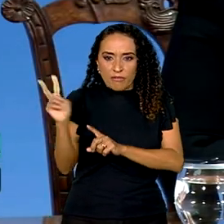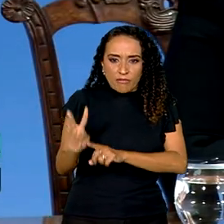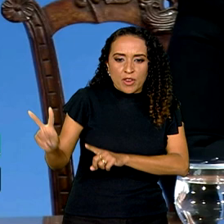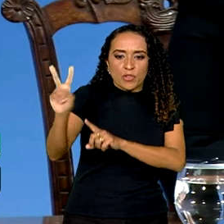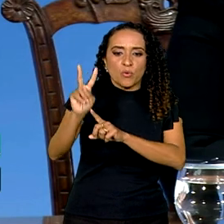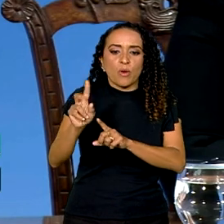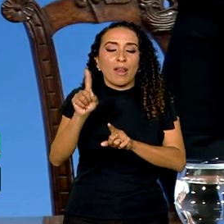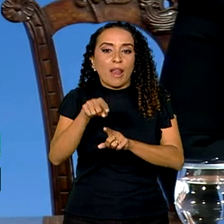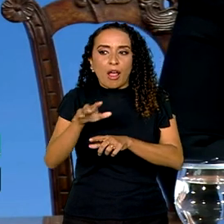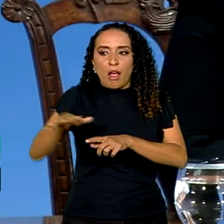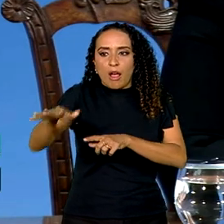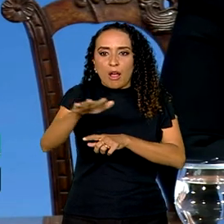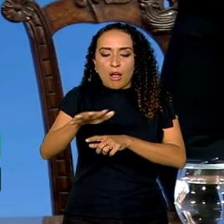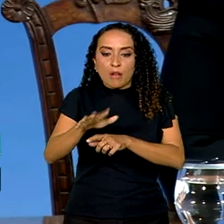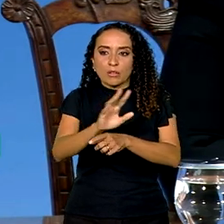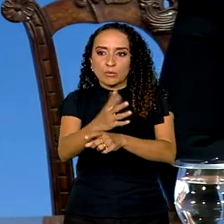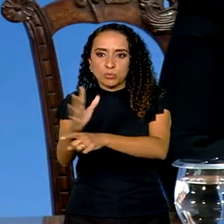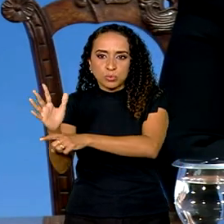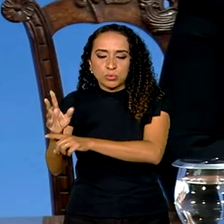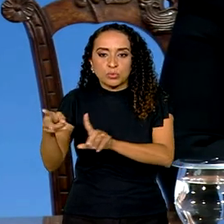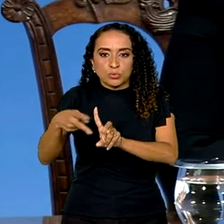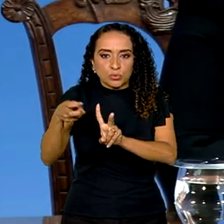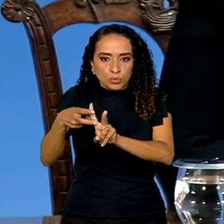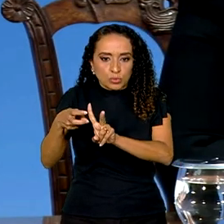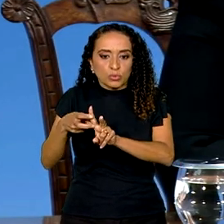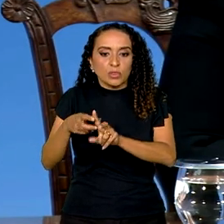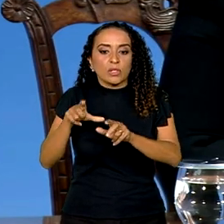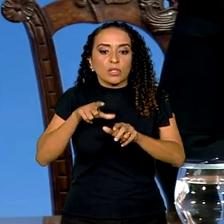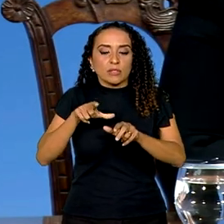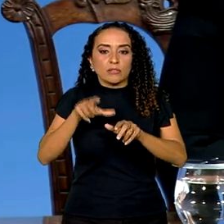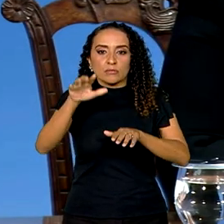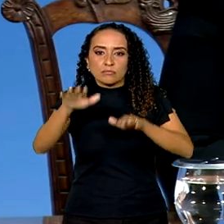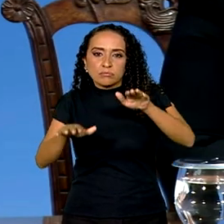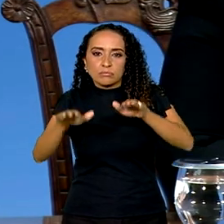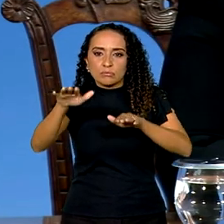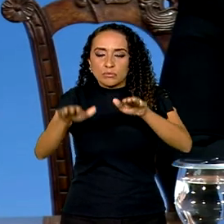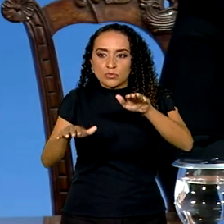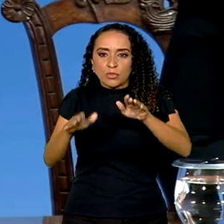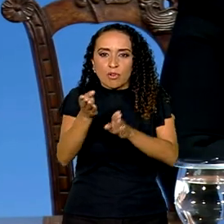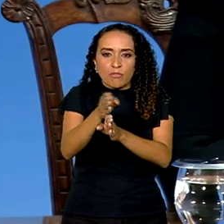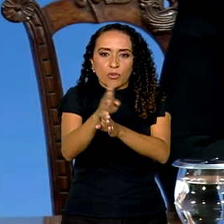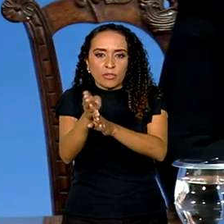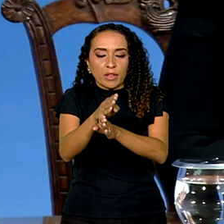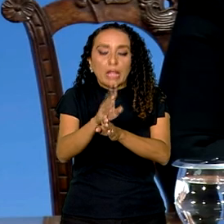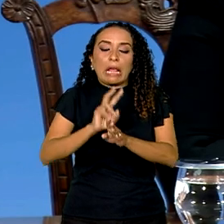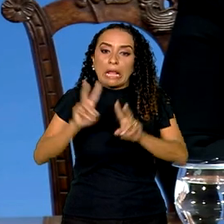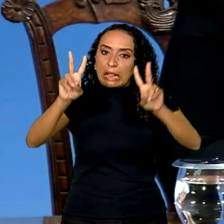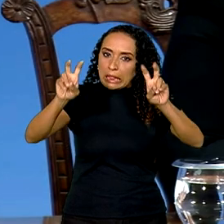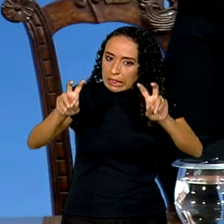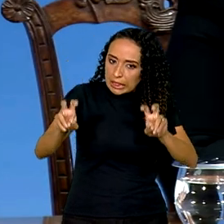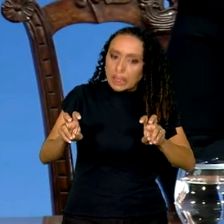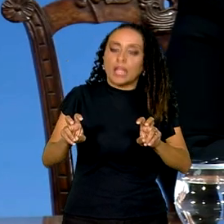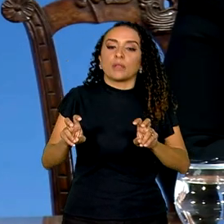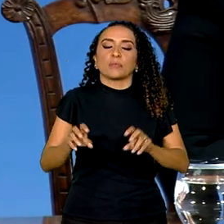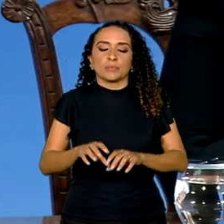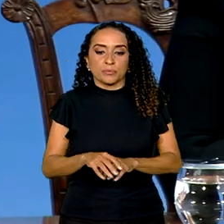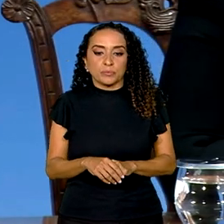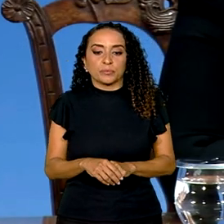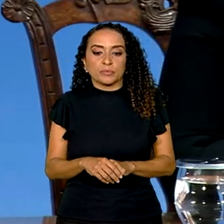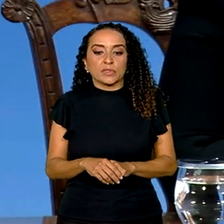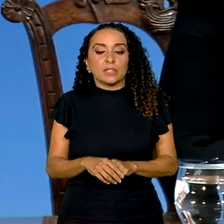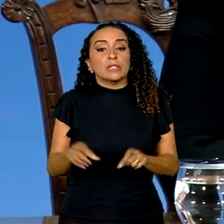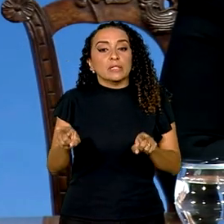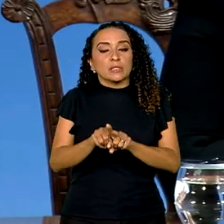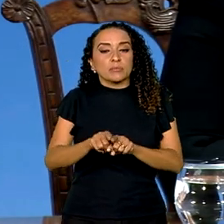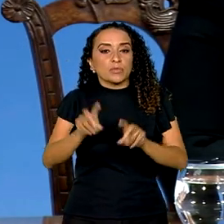é uma área de reservas indígenas que flutuam, desconhecem as fronteiras. Então, são temas inerentemente bilaterais. E a